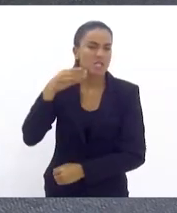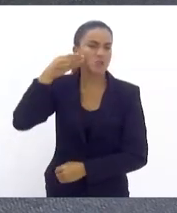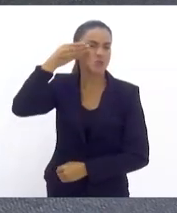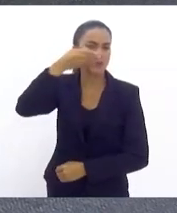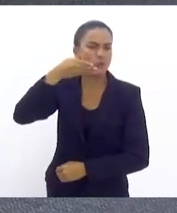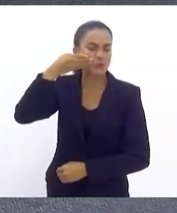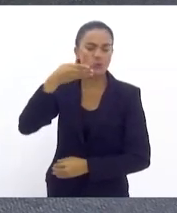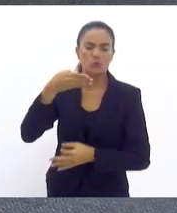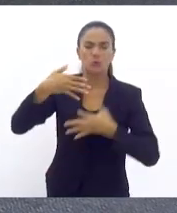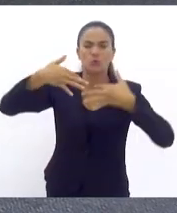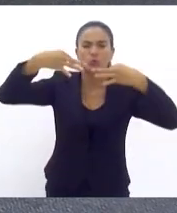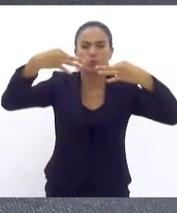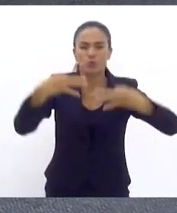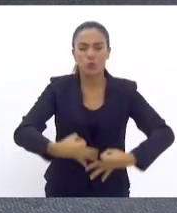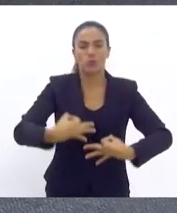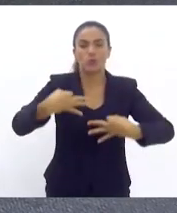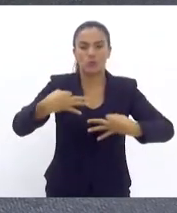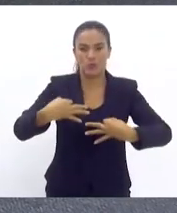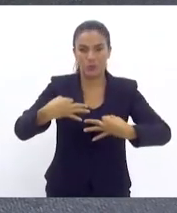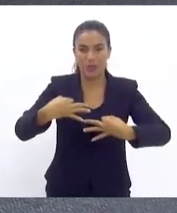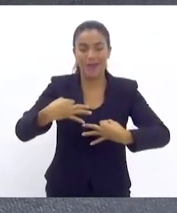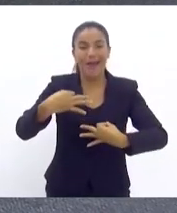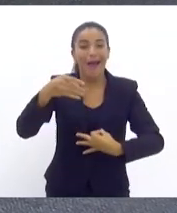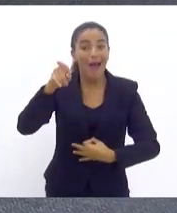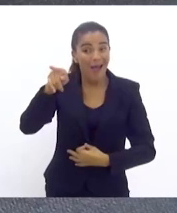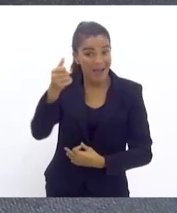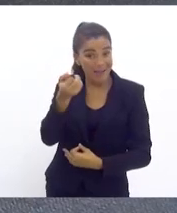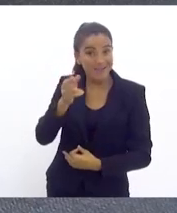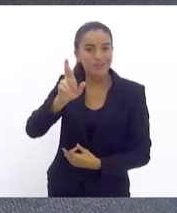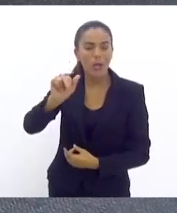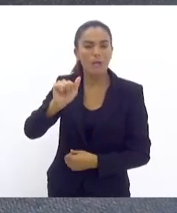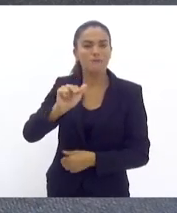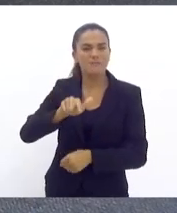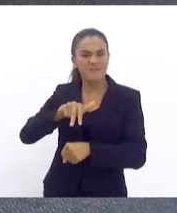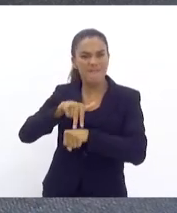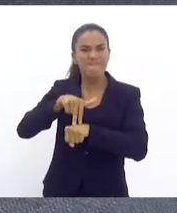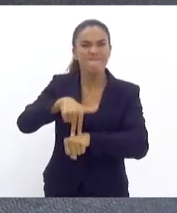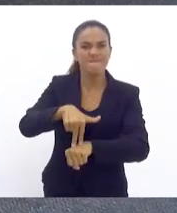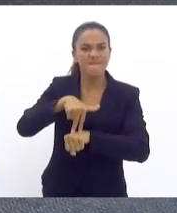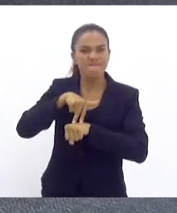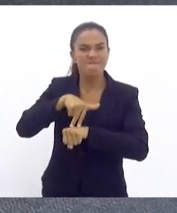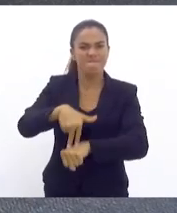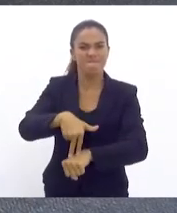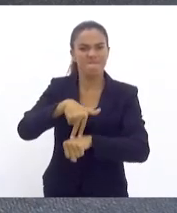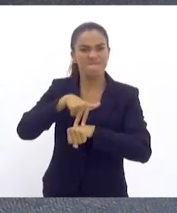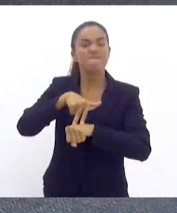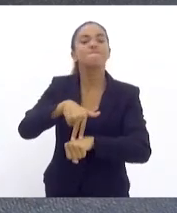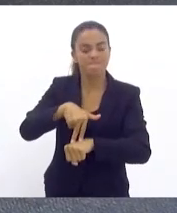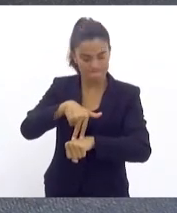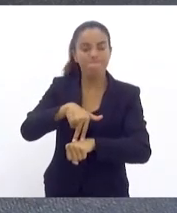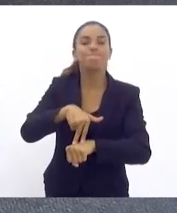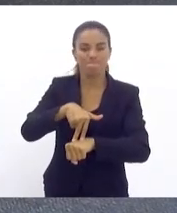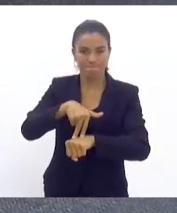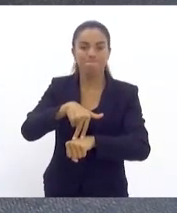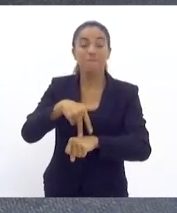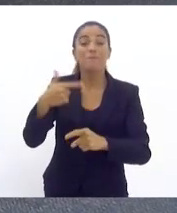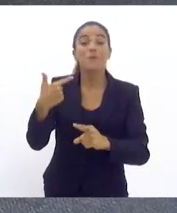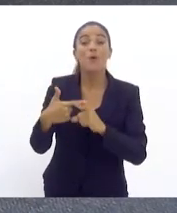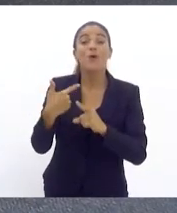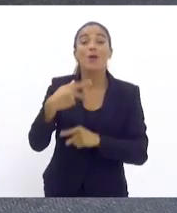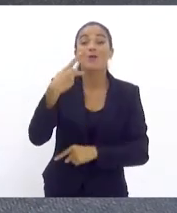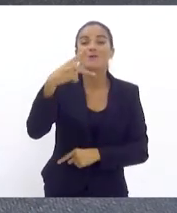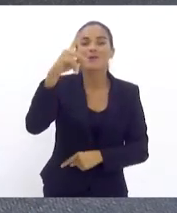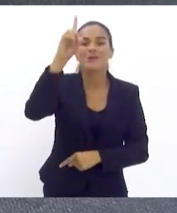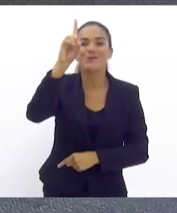justa. A senhora tem que resistir porque o seu direito